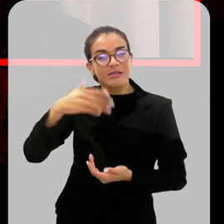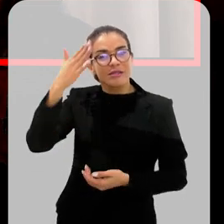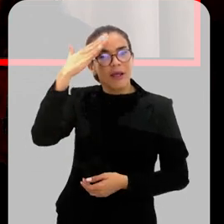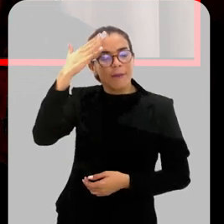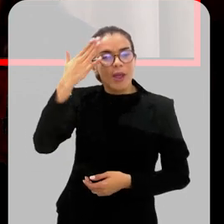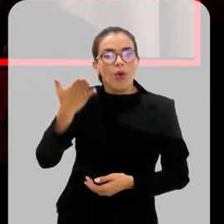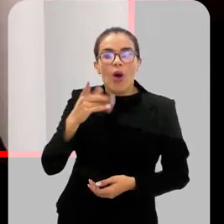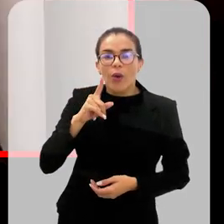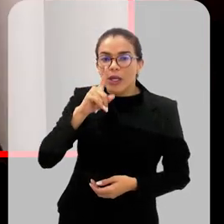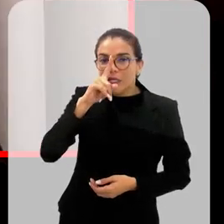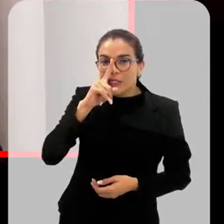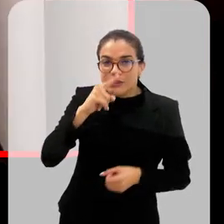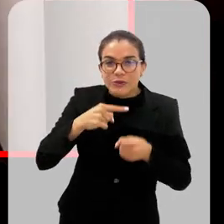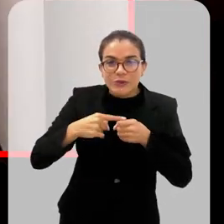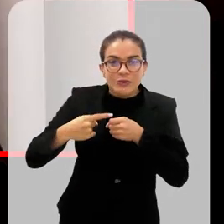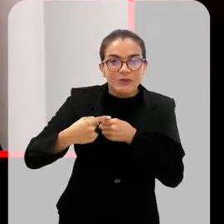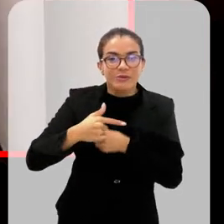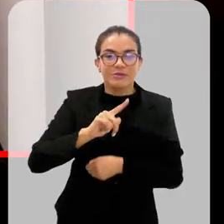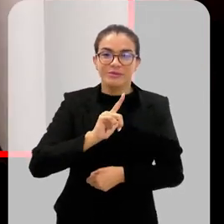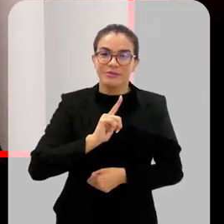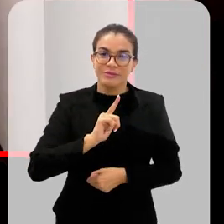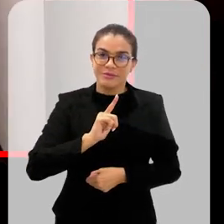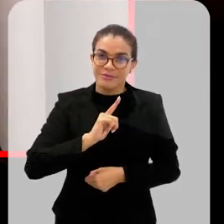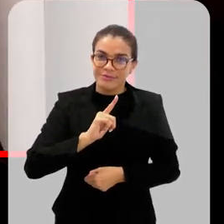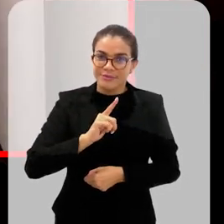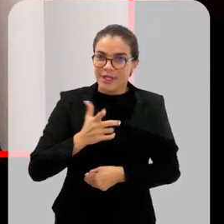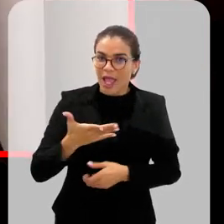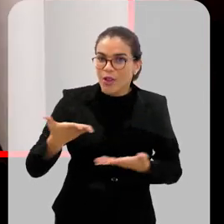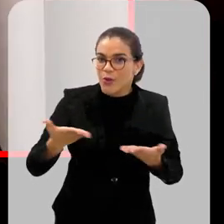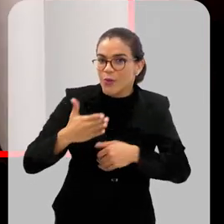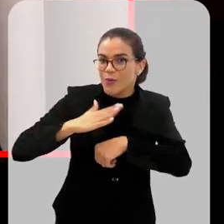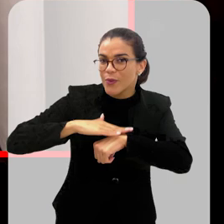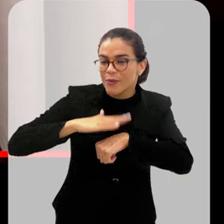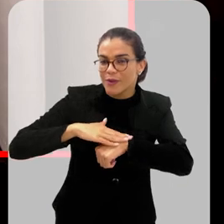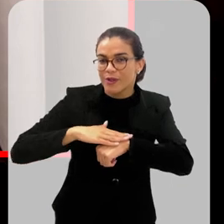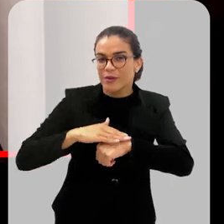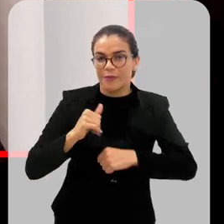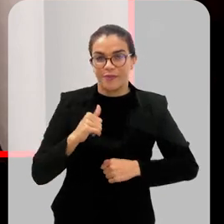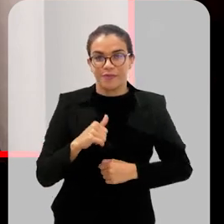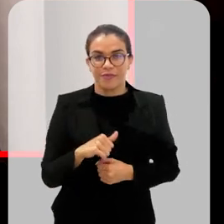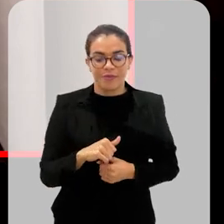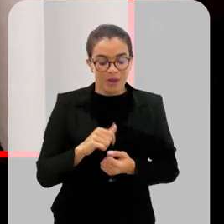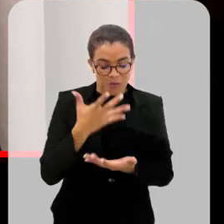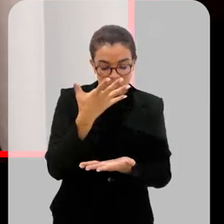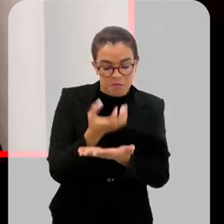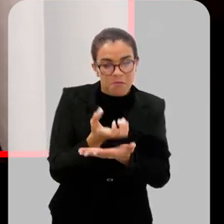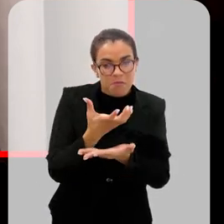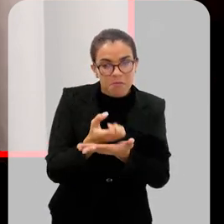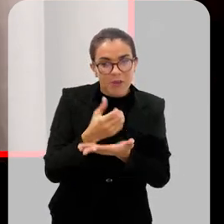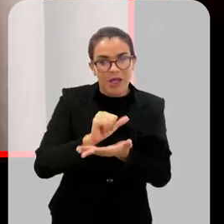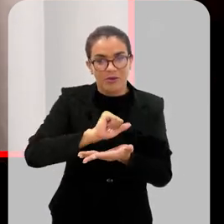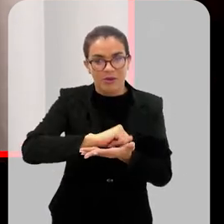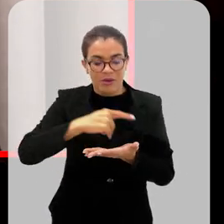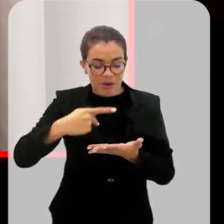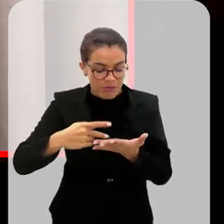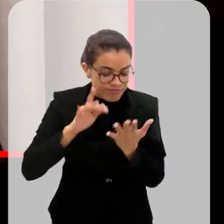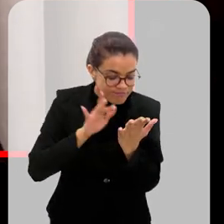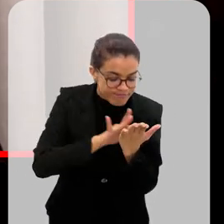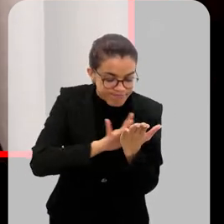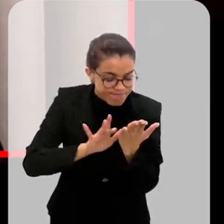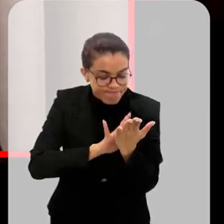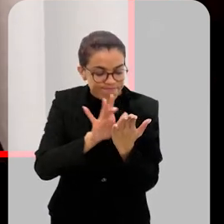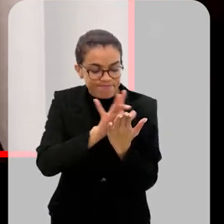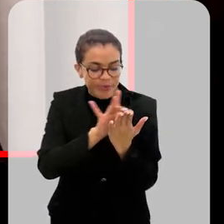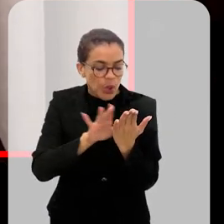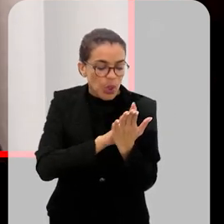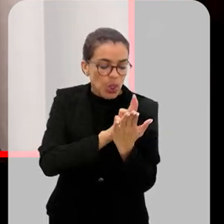nível de risco que o seu município está enfrentando no momento, né? Então, ele vai lá, baixa o aplicativo, clica,